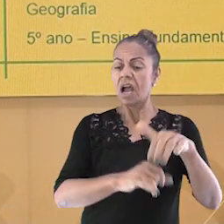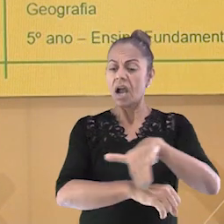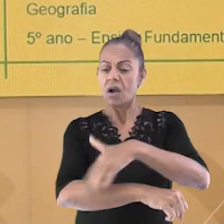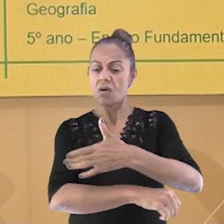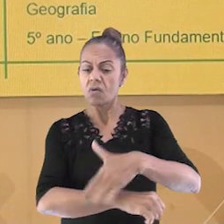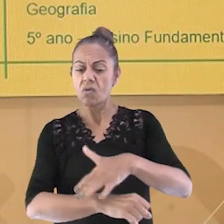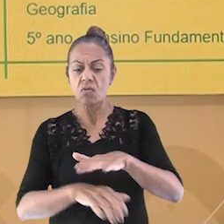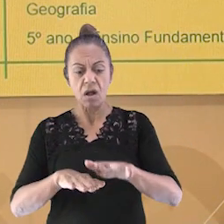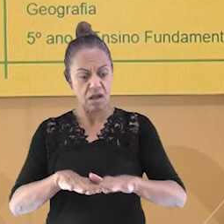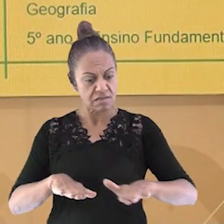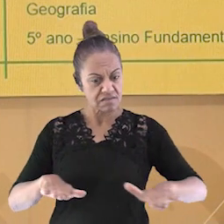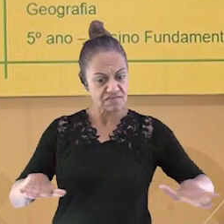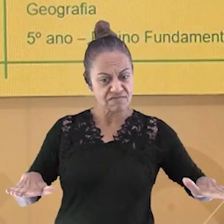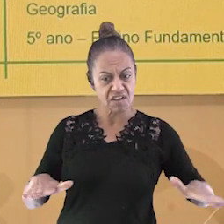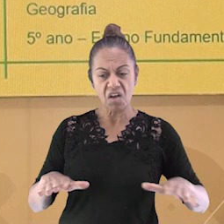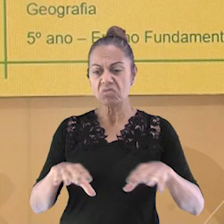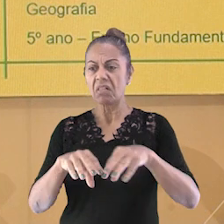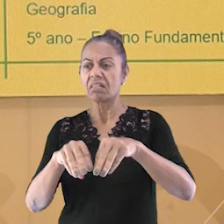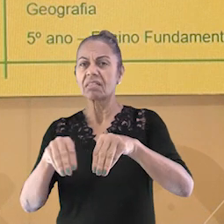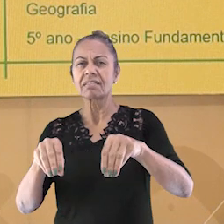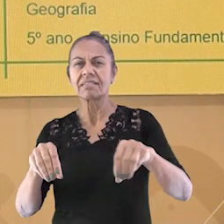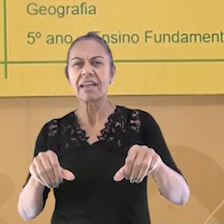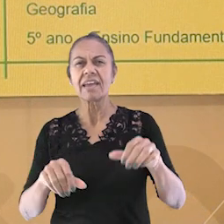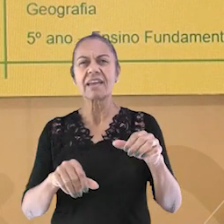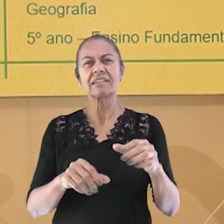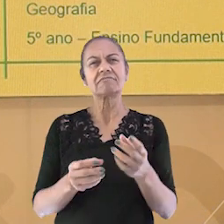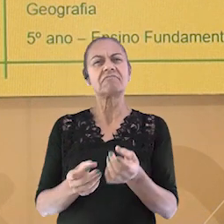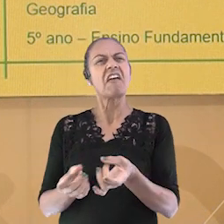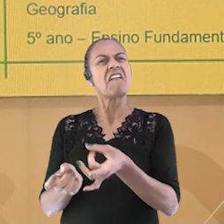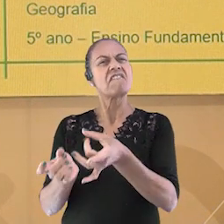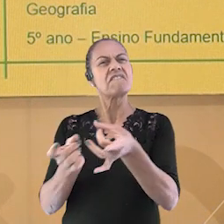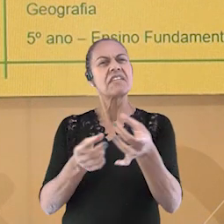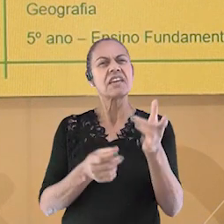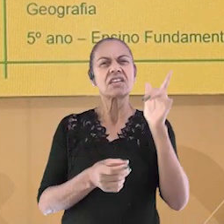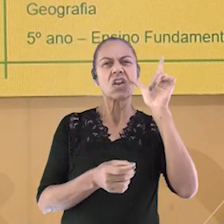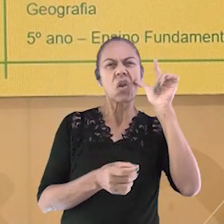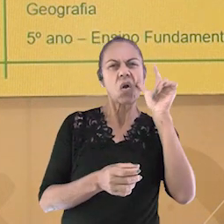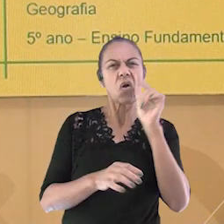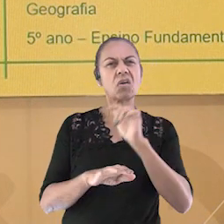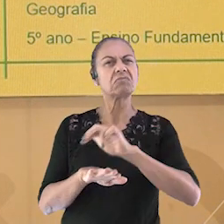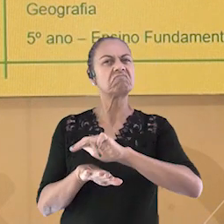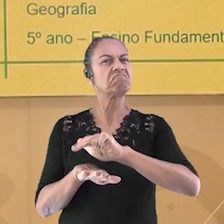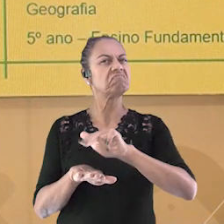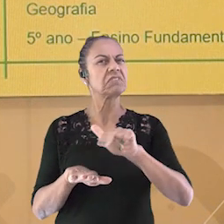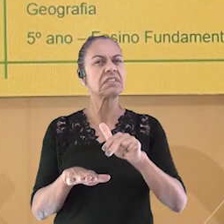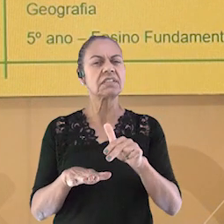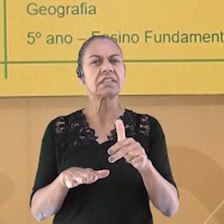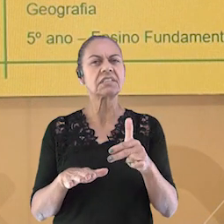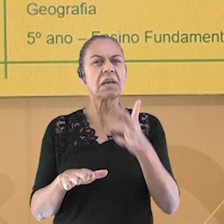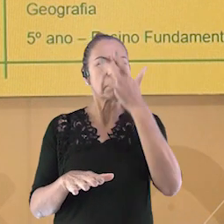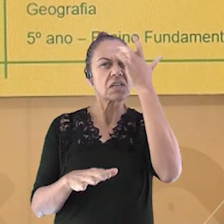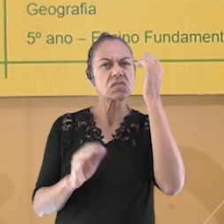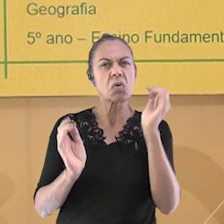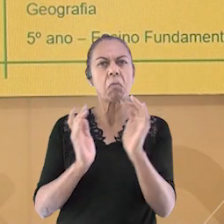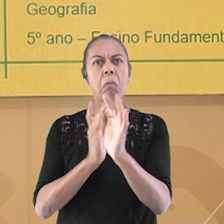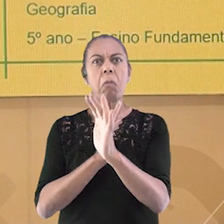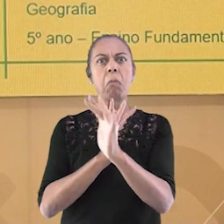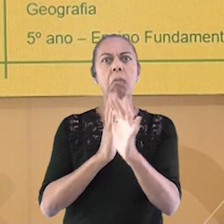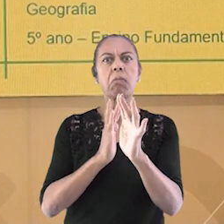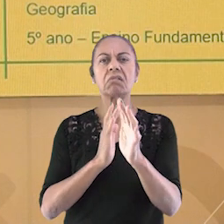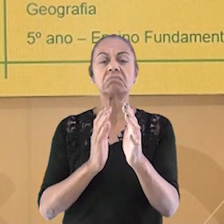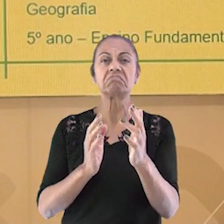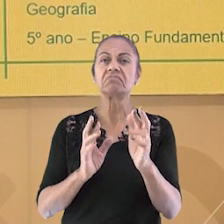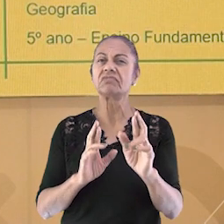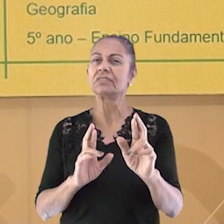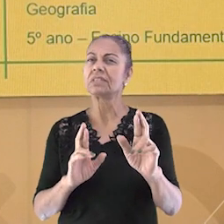Lugares com bastante comércio e muito movimentados e outros não têm esse movimento. E vocês sabem por que os lugares são diferentes das